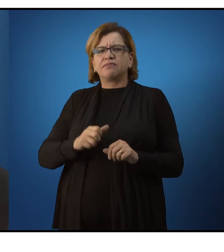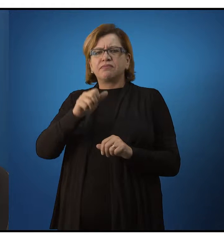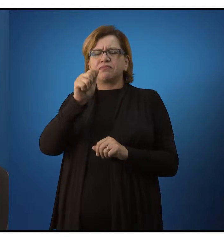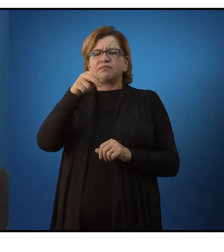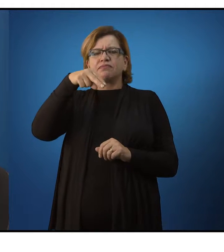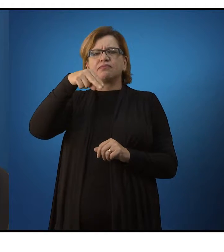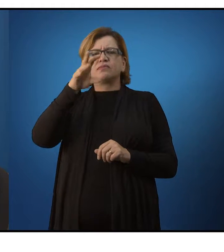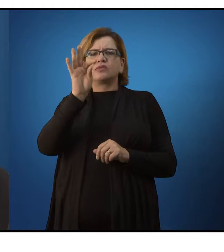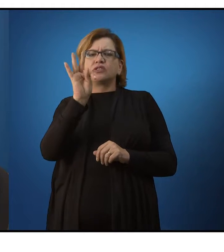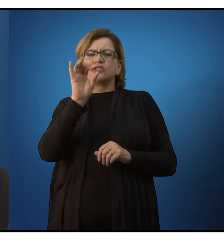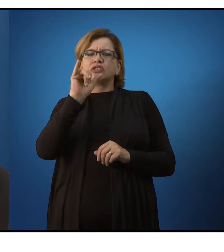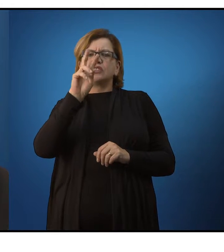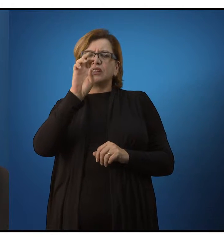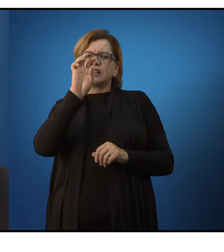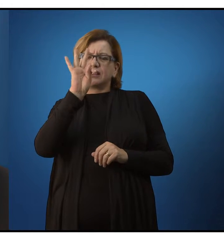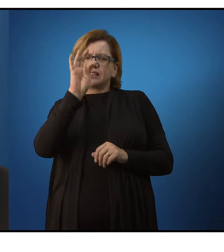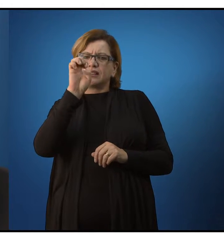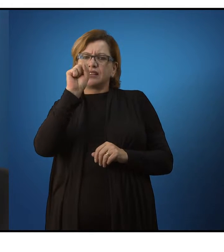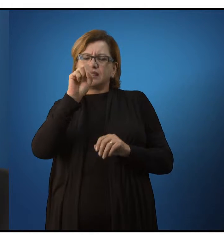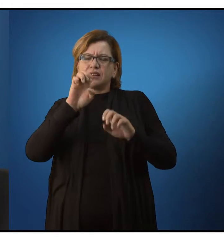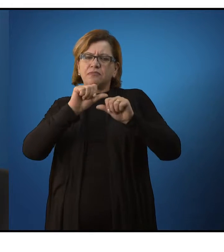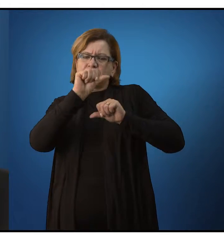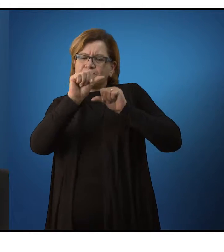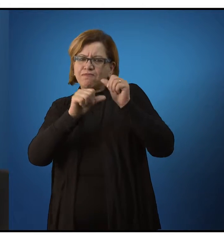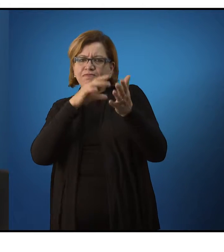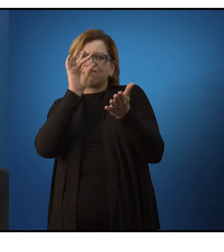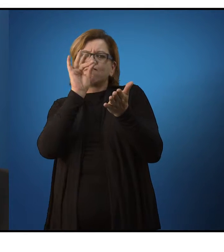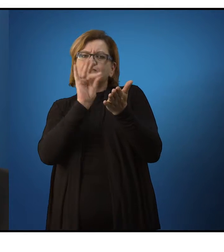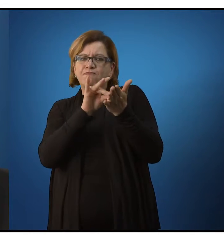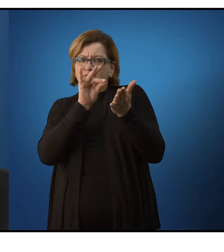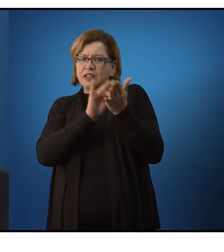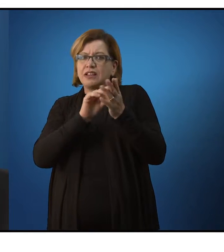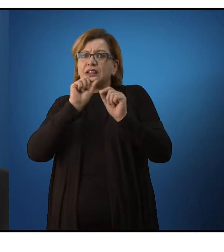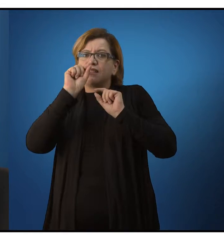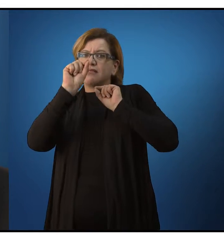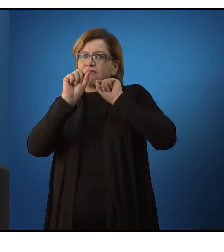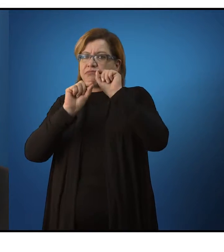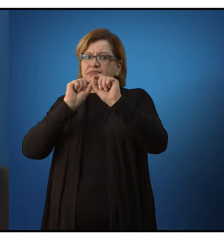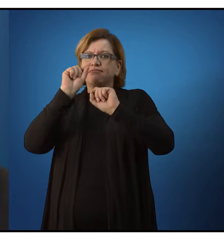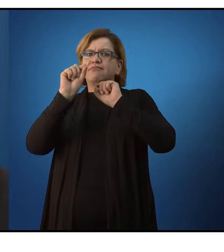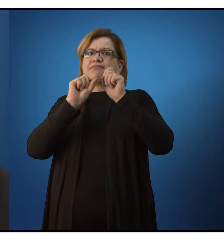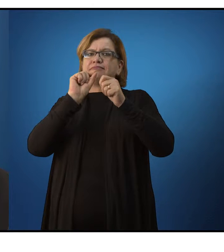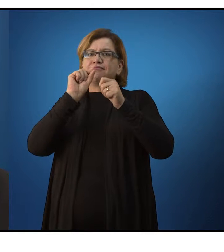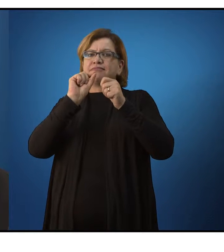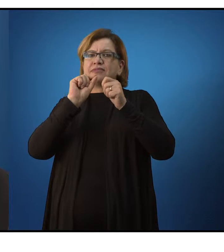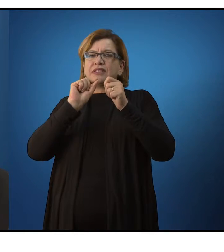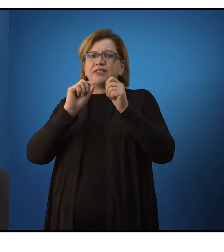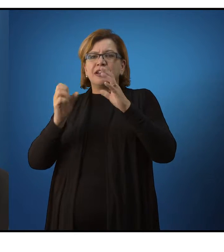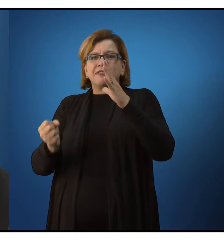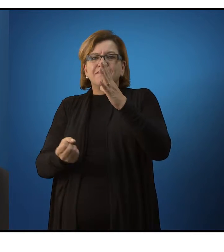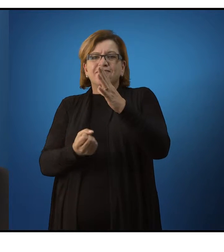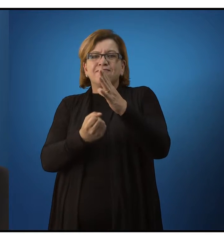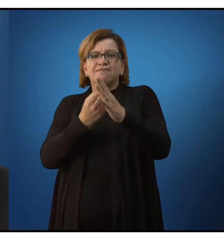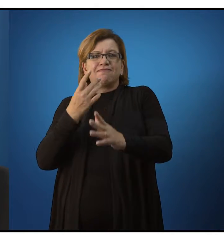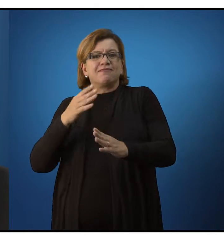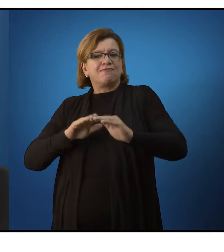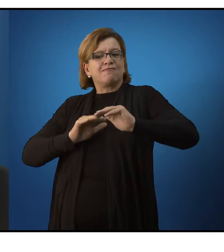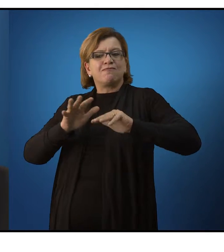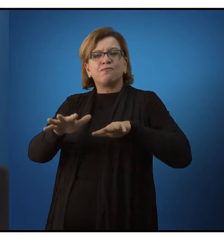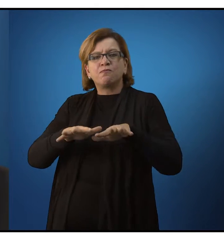negação da realidade, que ele formula pelo seu pensamento, é o que vai gerar essa dinâmica.